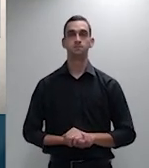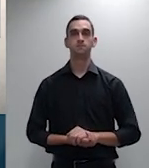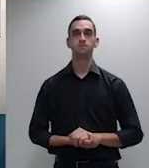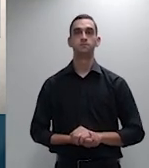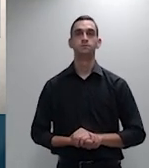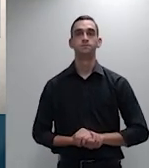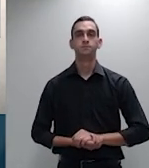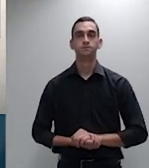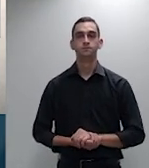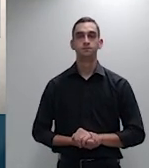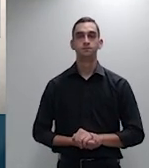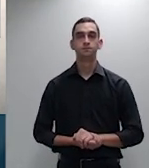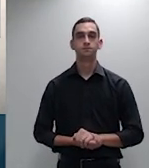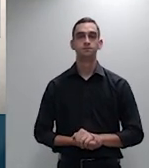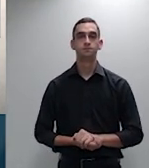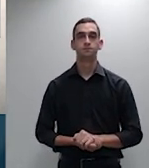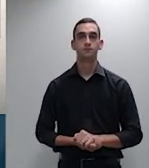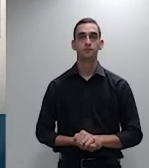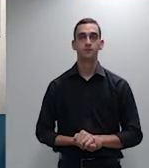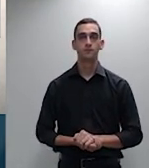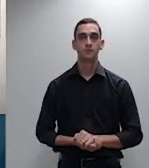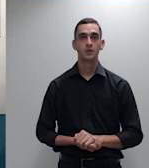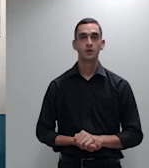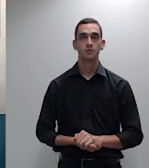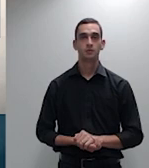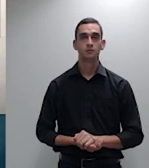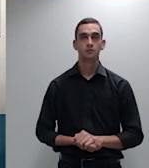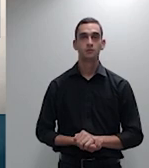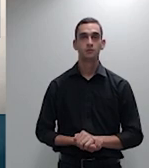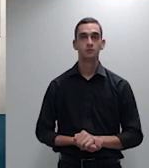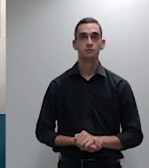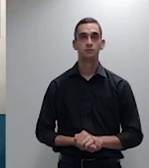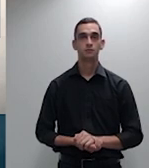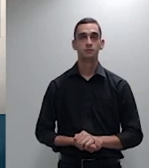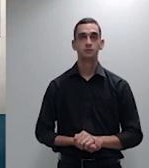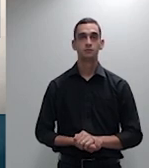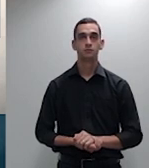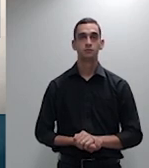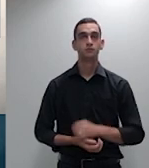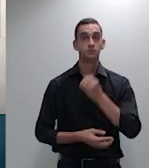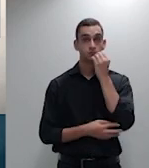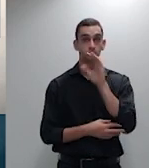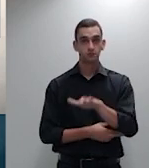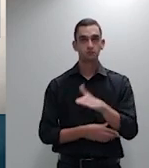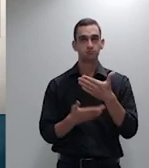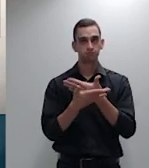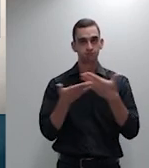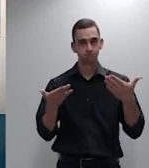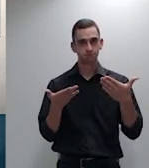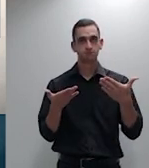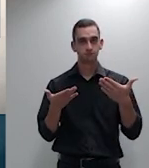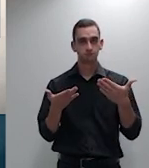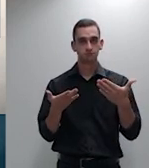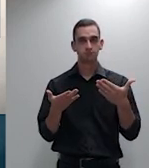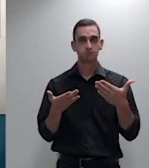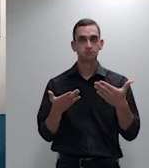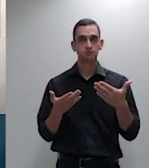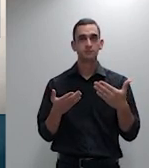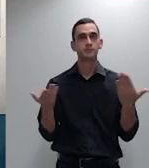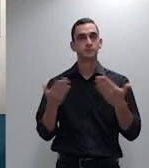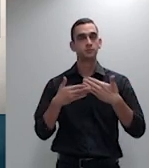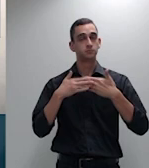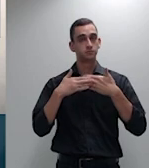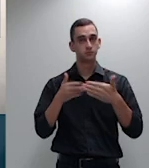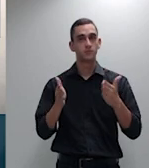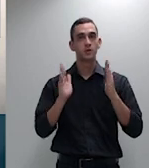Ok, ministro. Bem, boa tarde a todos. Declaro abertos os trabalhos